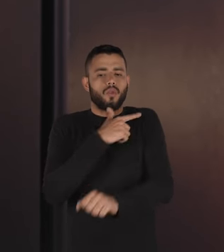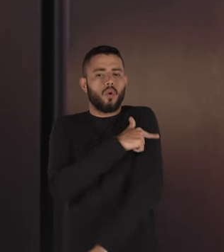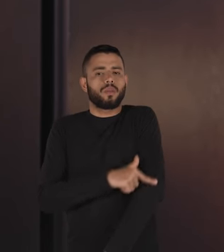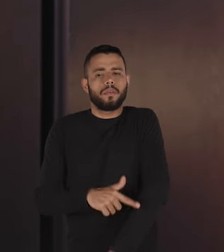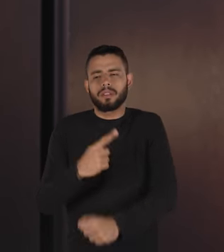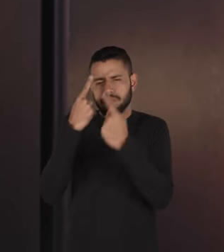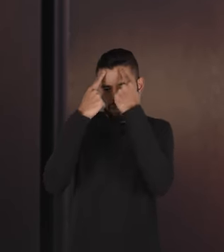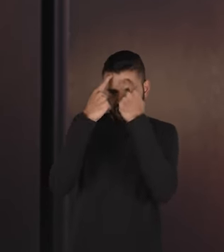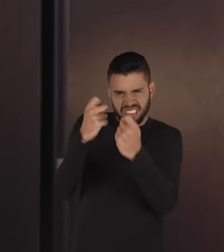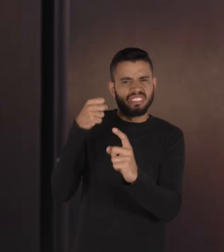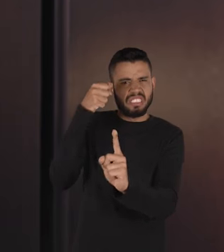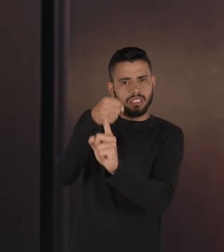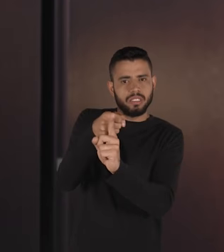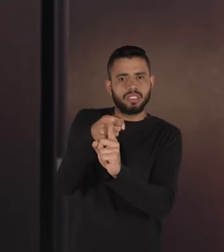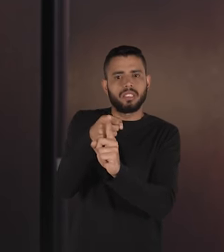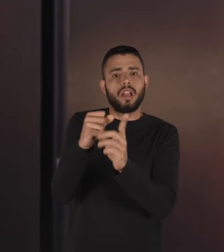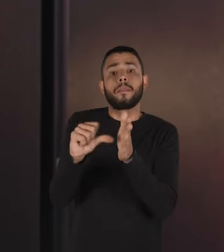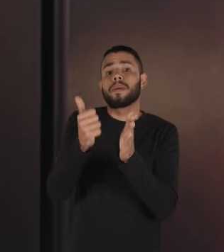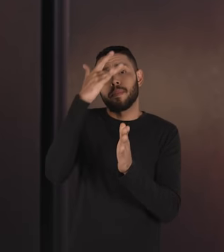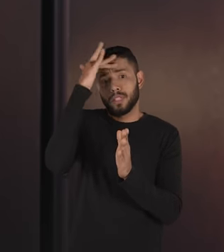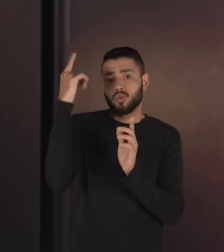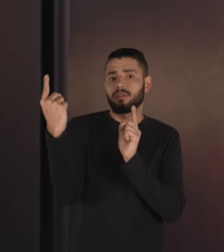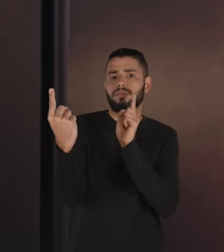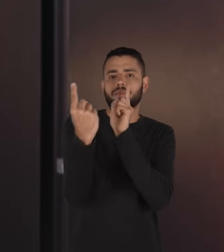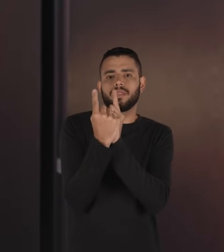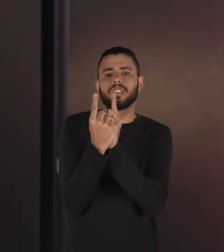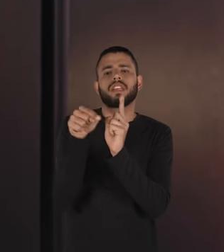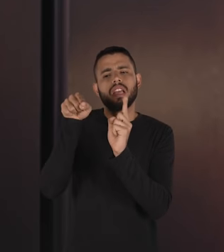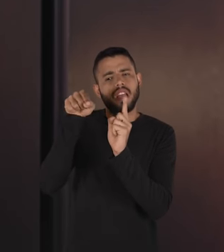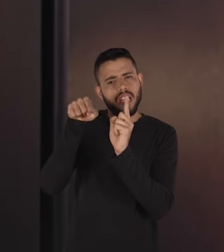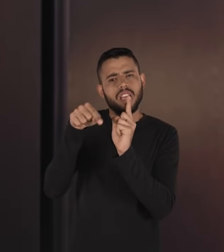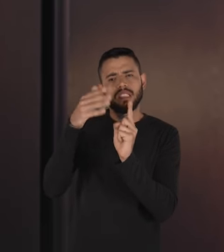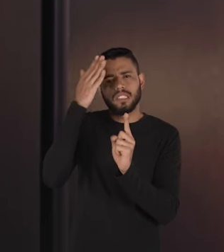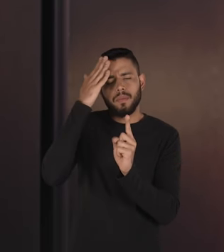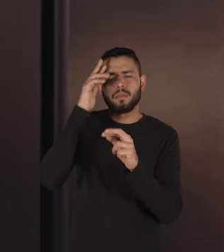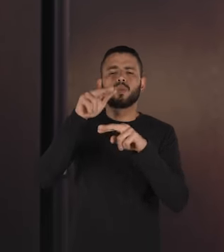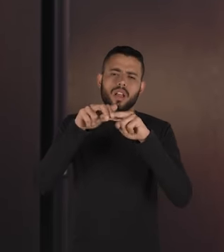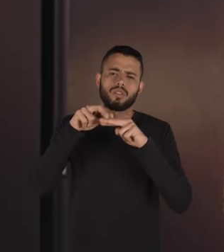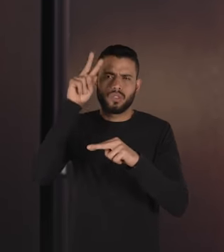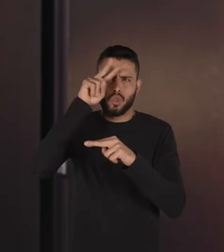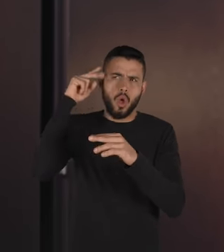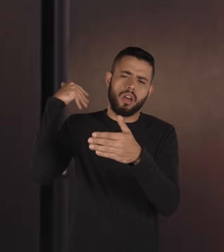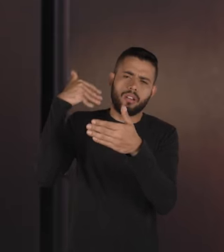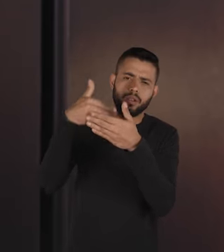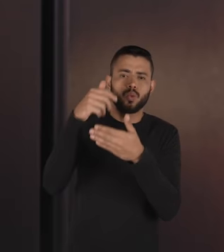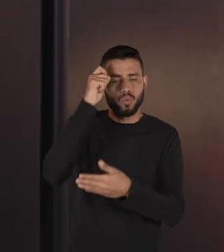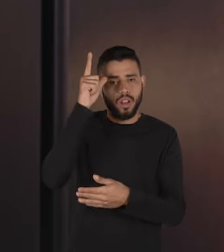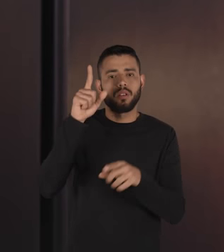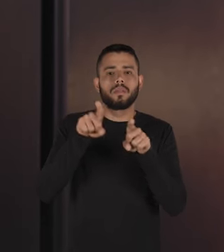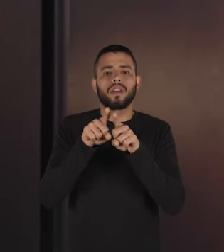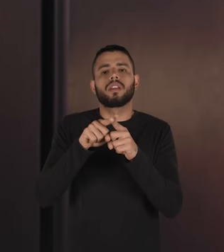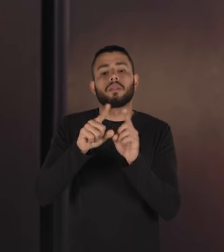revelando em comportamentos agressivos e violentos contra a primeira pessoa que está lá e que ele sabe que por uma construção histórica cultural